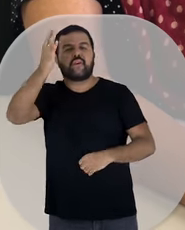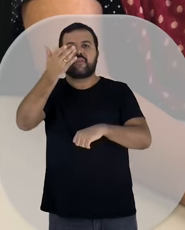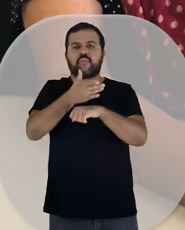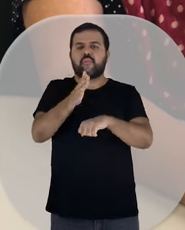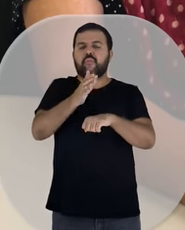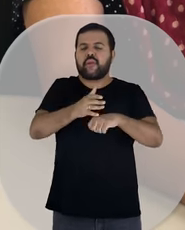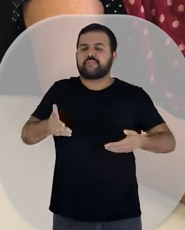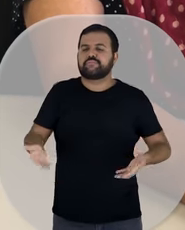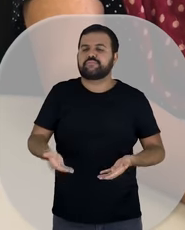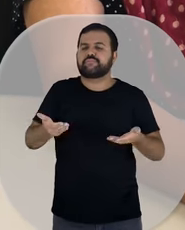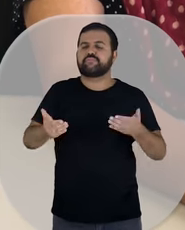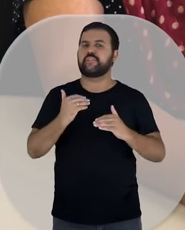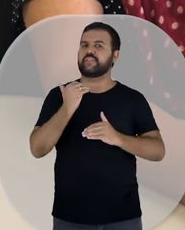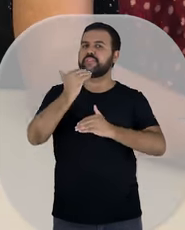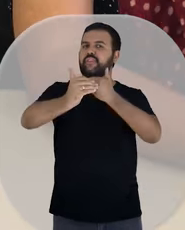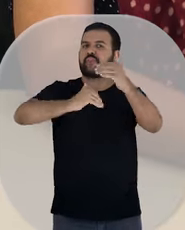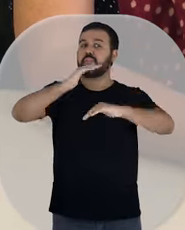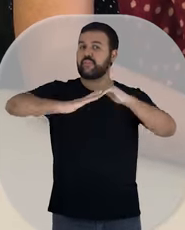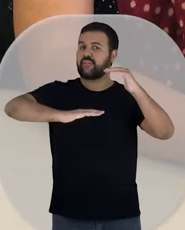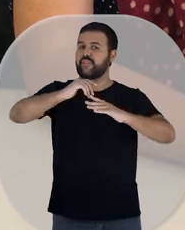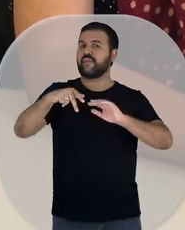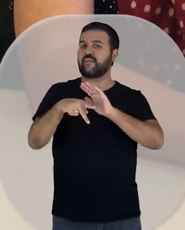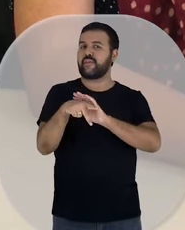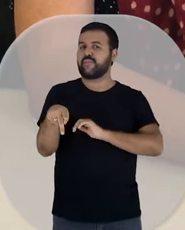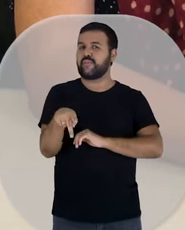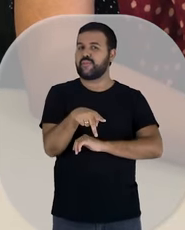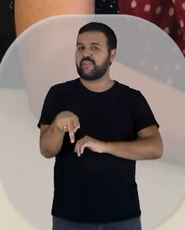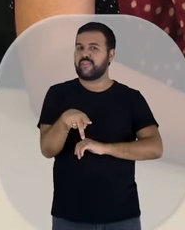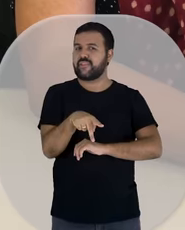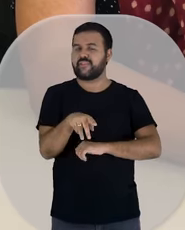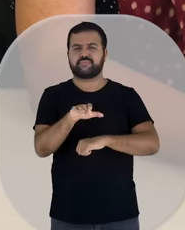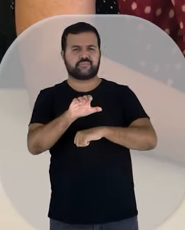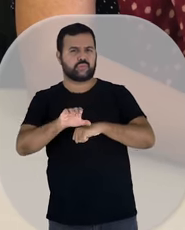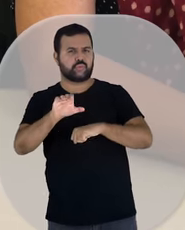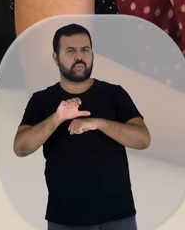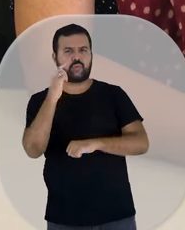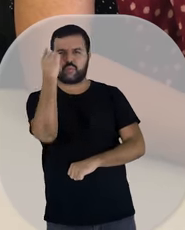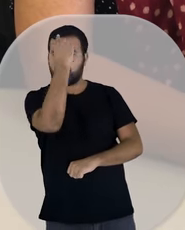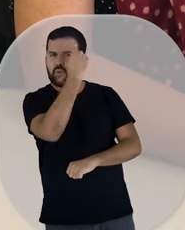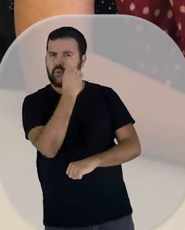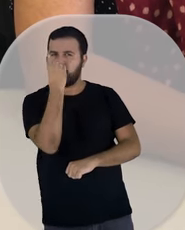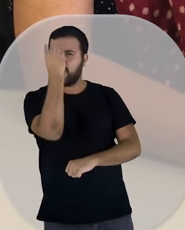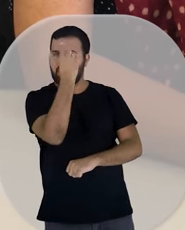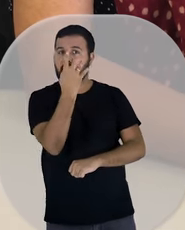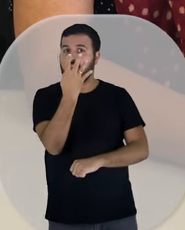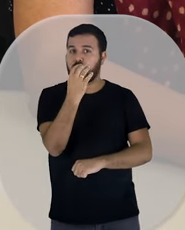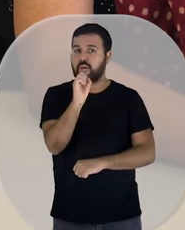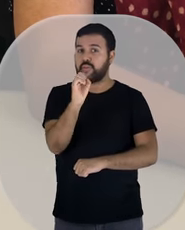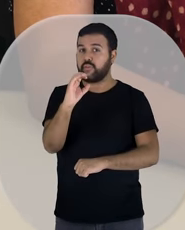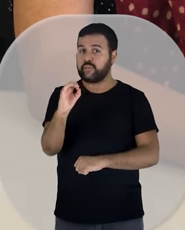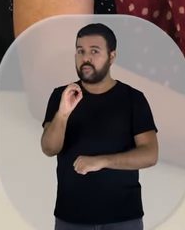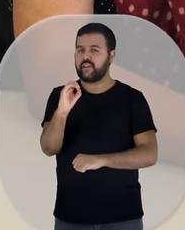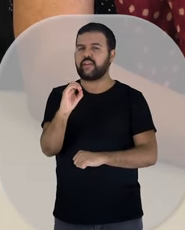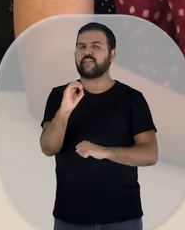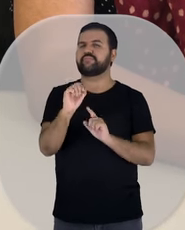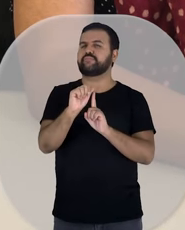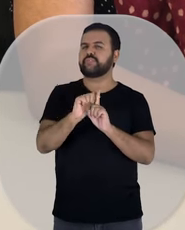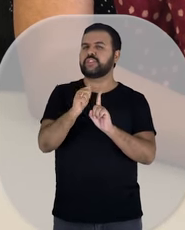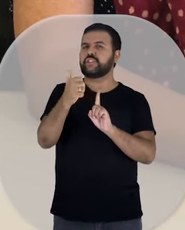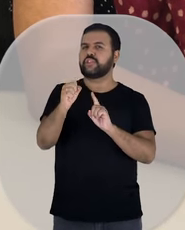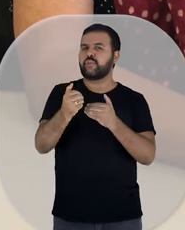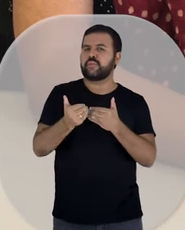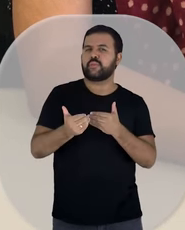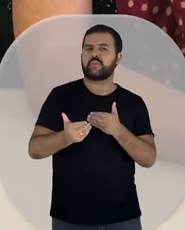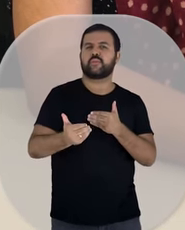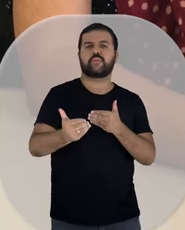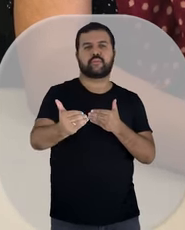ao seu desenvolvimento profissional. A carga horária do curso é de 480 horas, previsto para 18